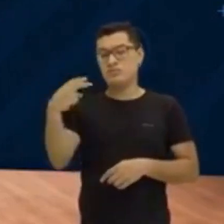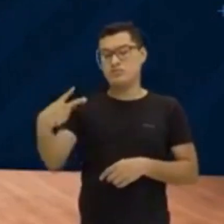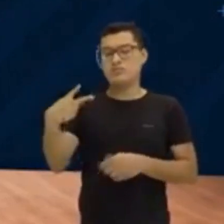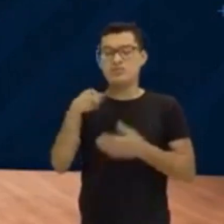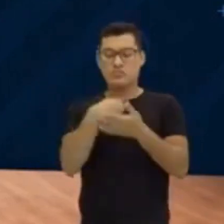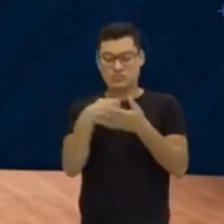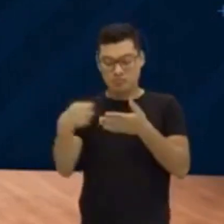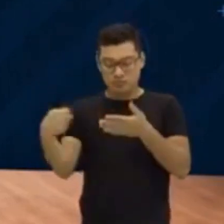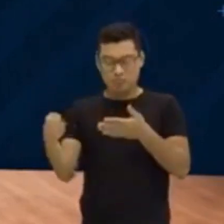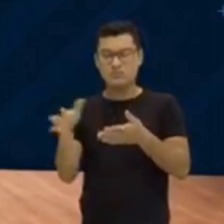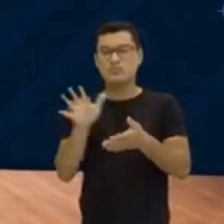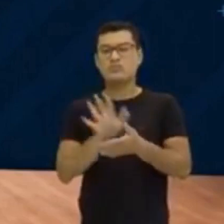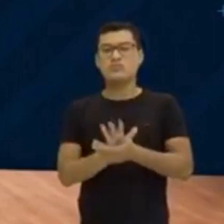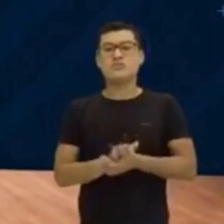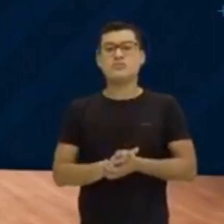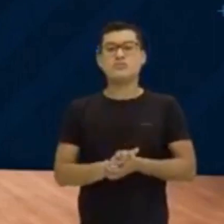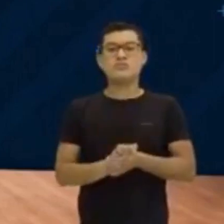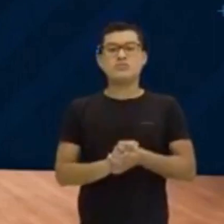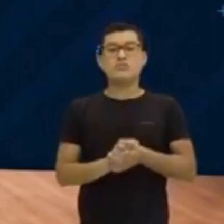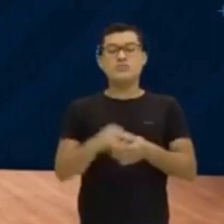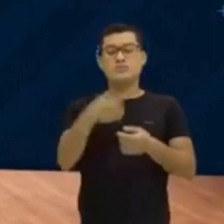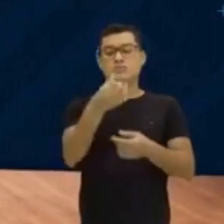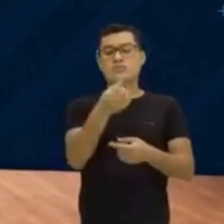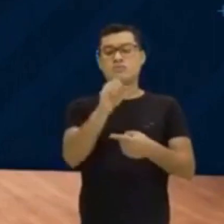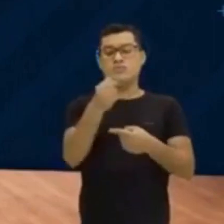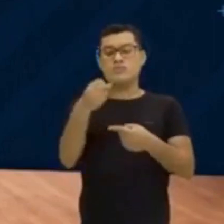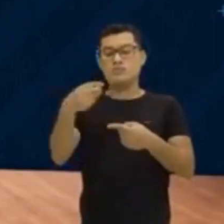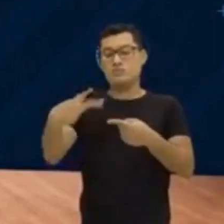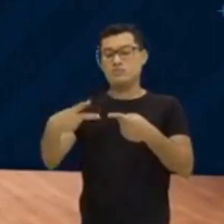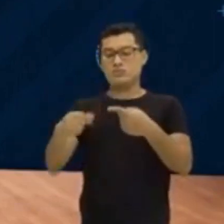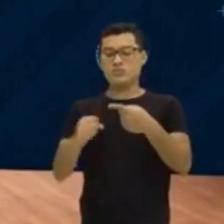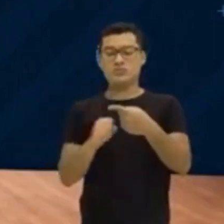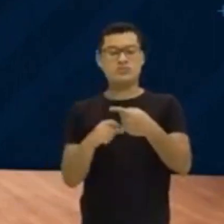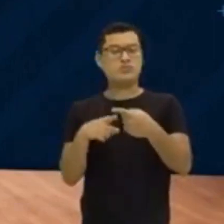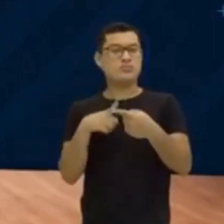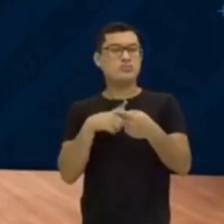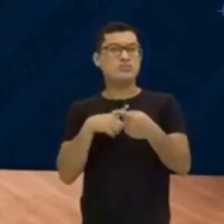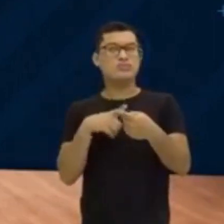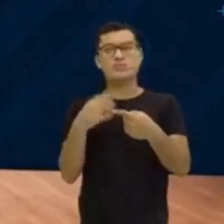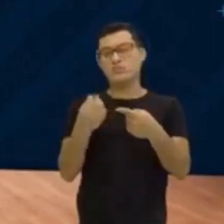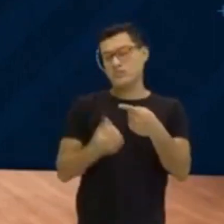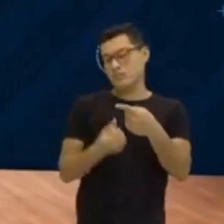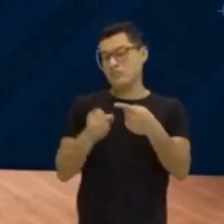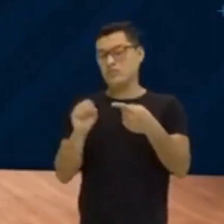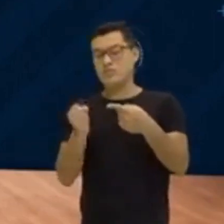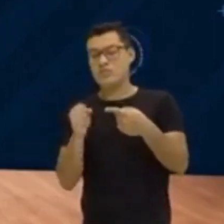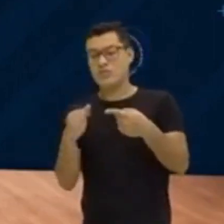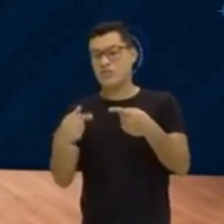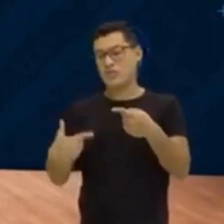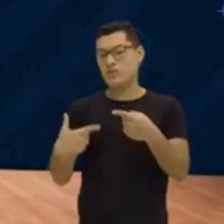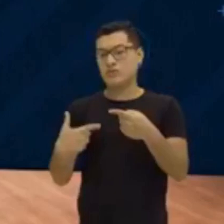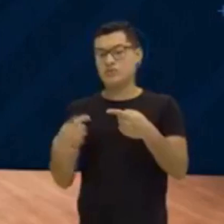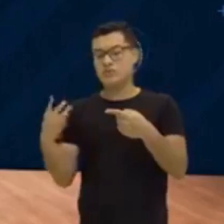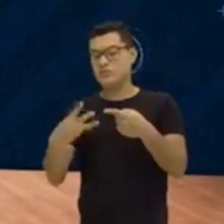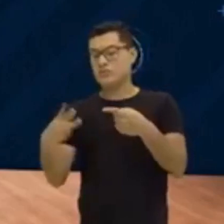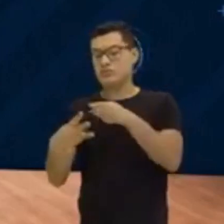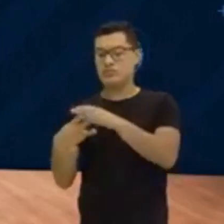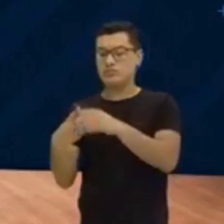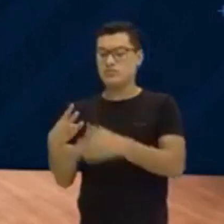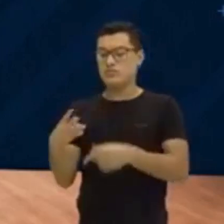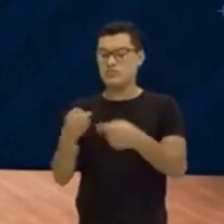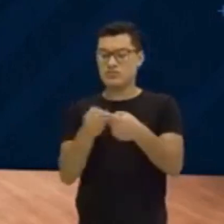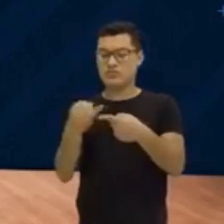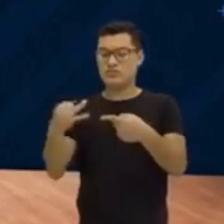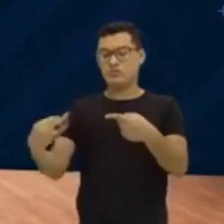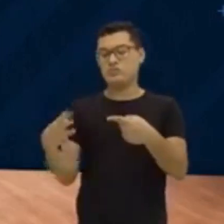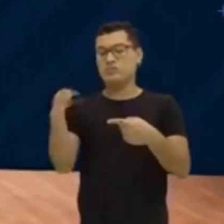sobre quantos números estão se repetindo. Ah, está repetindo o 6, o 8 e o 2. São três números que estão se repetindo.